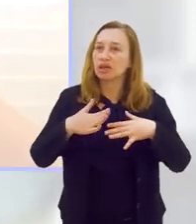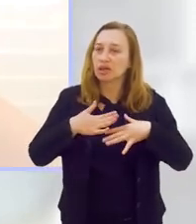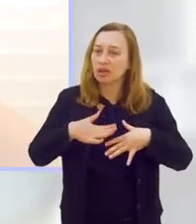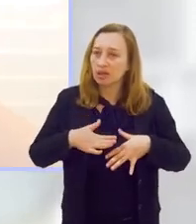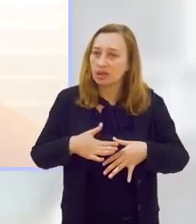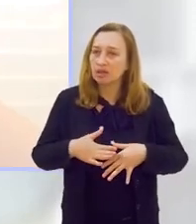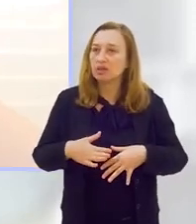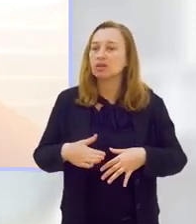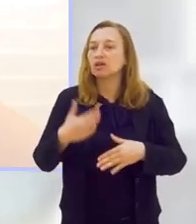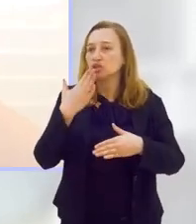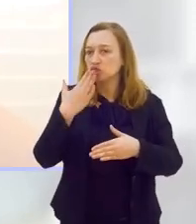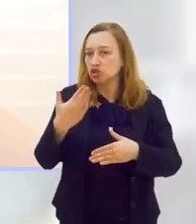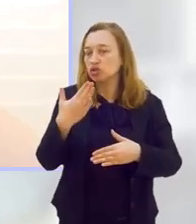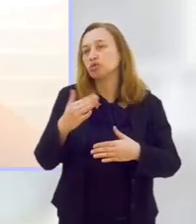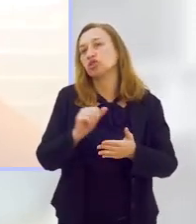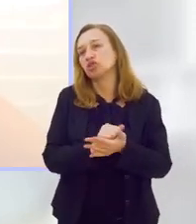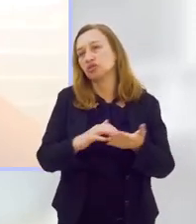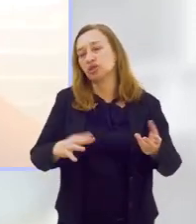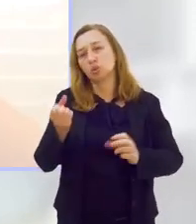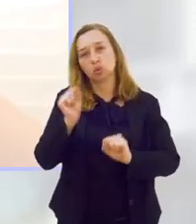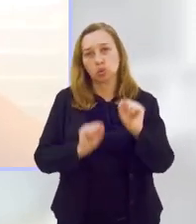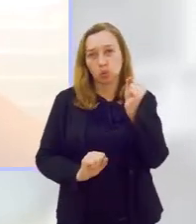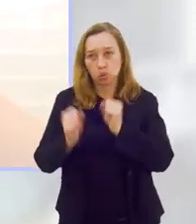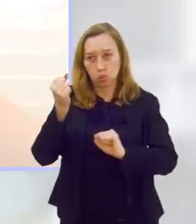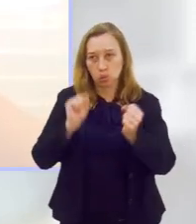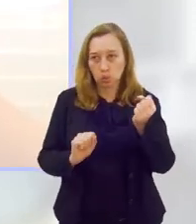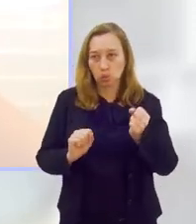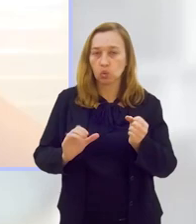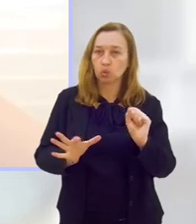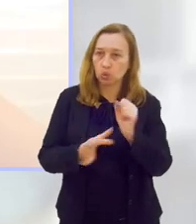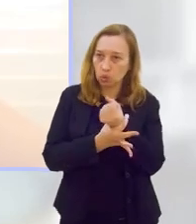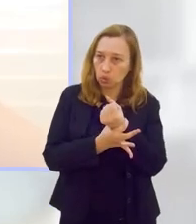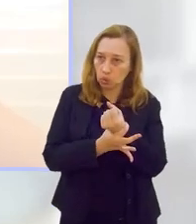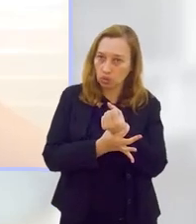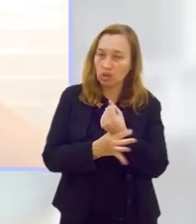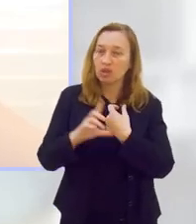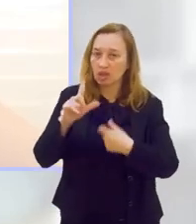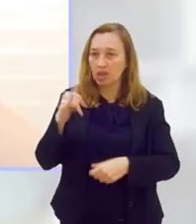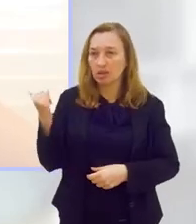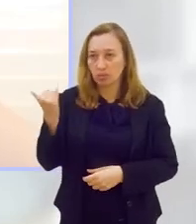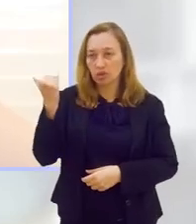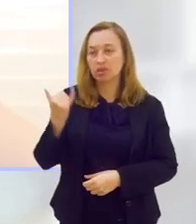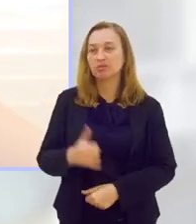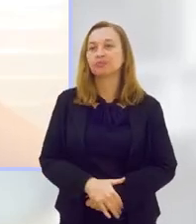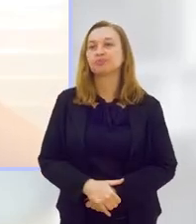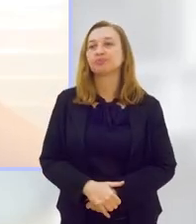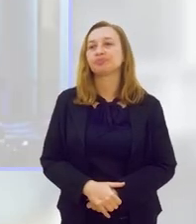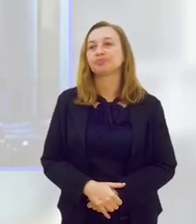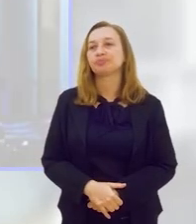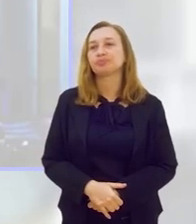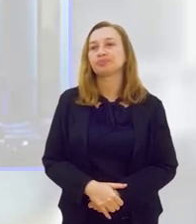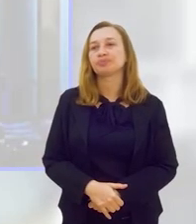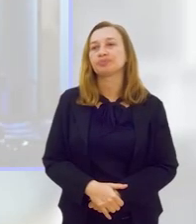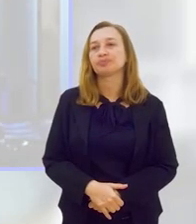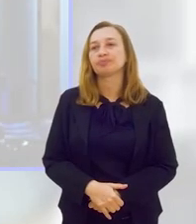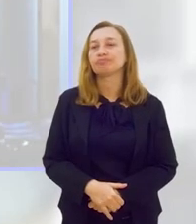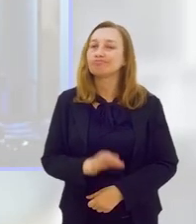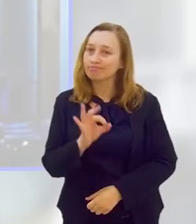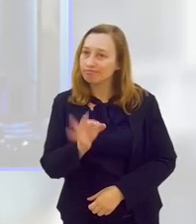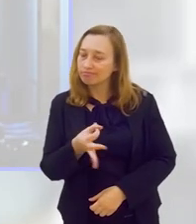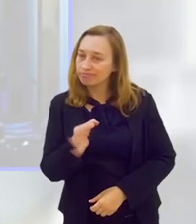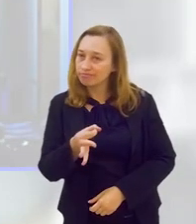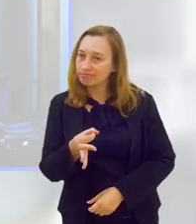qualquer tipo de atividade física, com segurança, que é o mais importante. Com certeza.